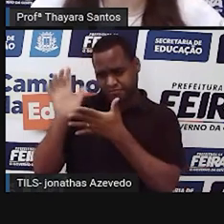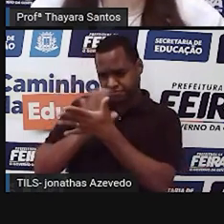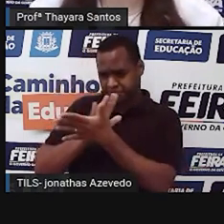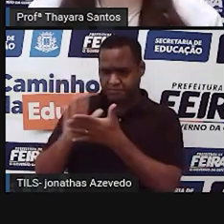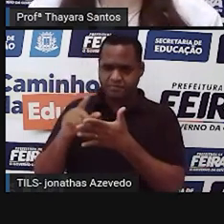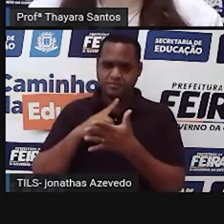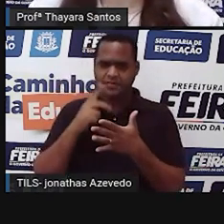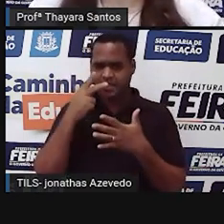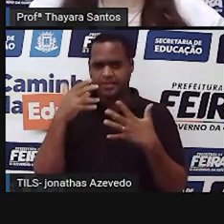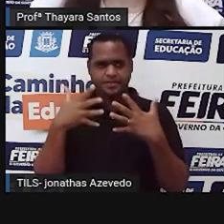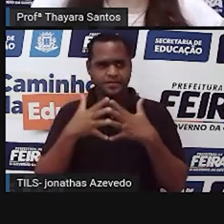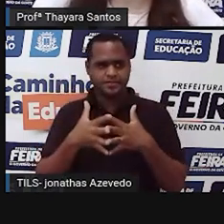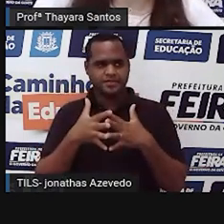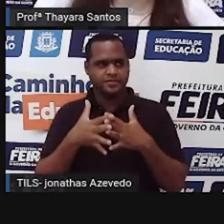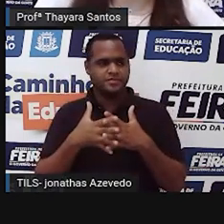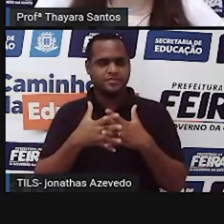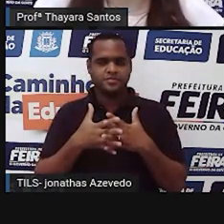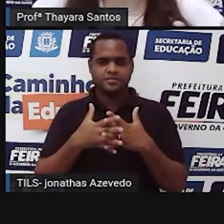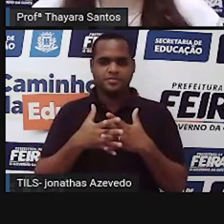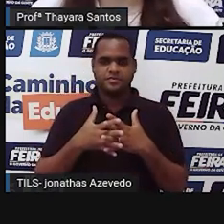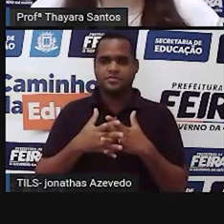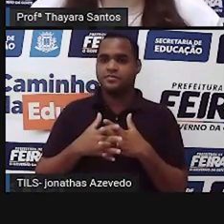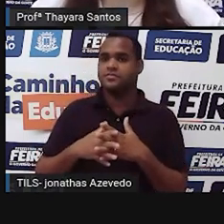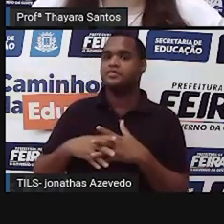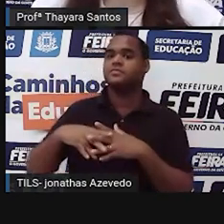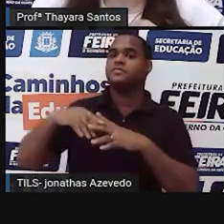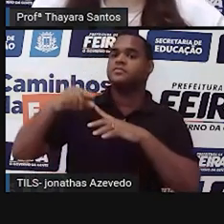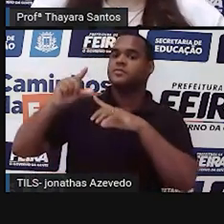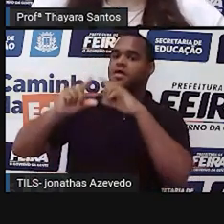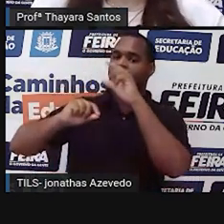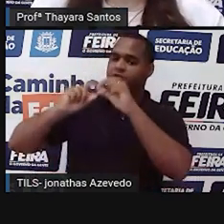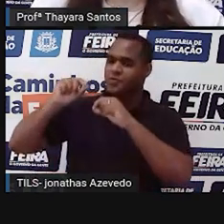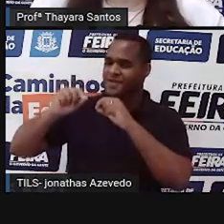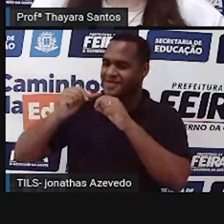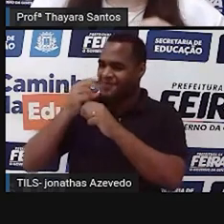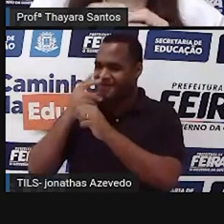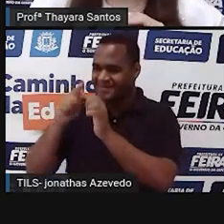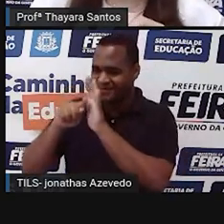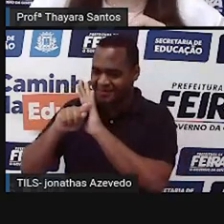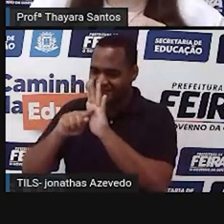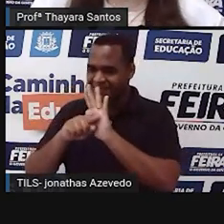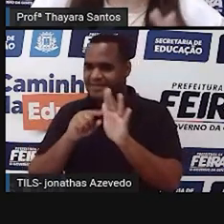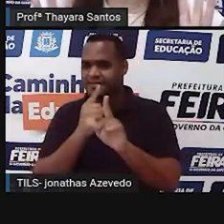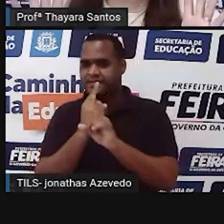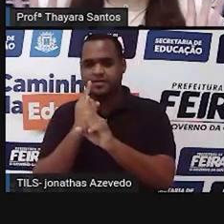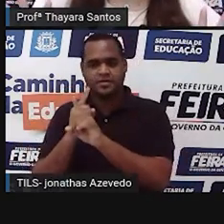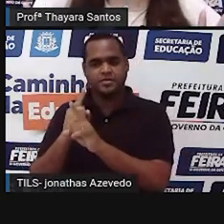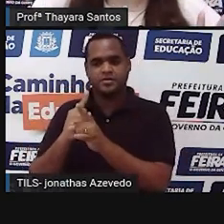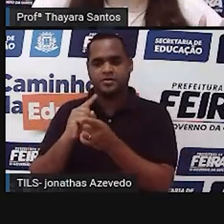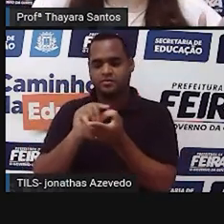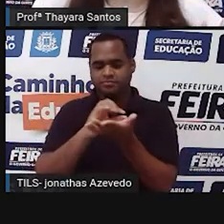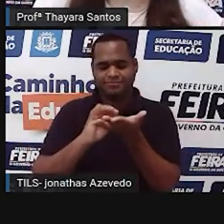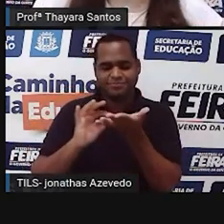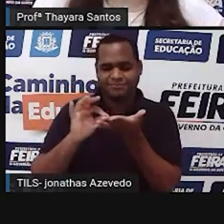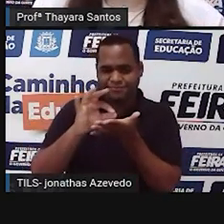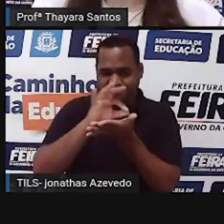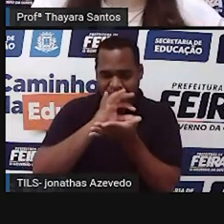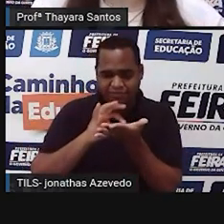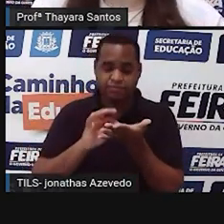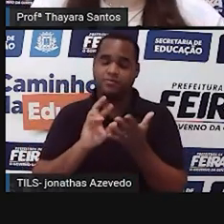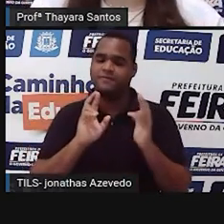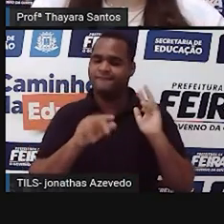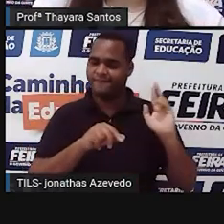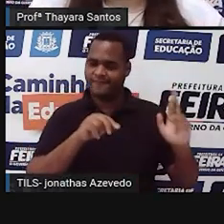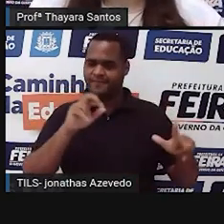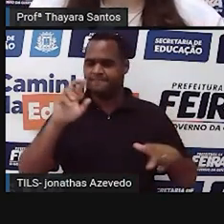acabam confundindo astrologia com astronomia. O nome é parecido, mas elas são coisas bem diferentes, como a gente vai ver